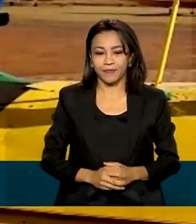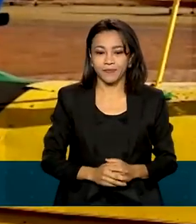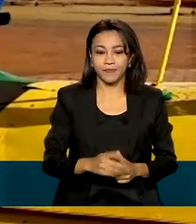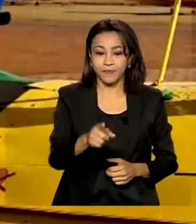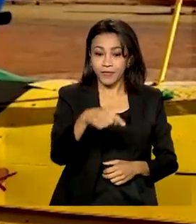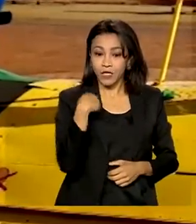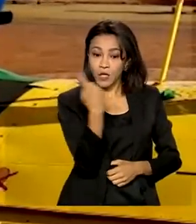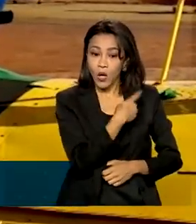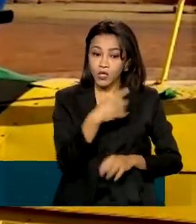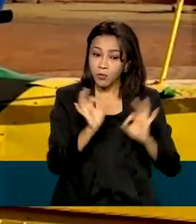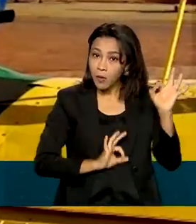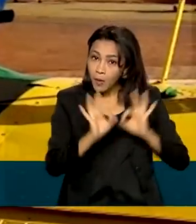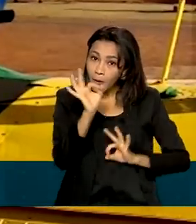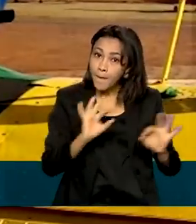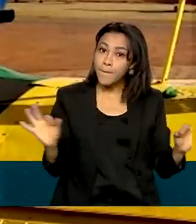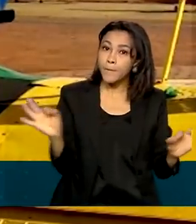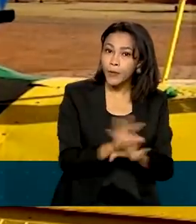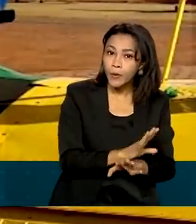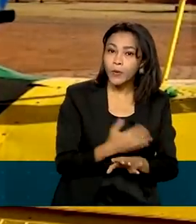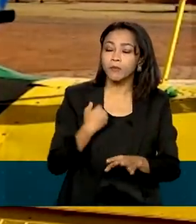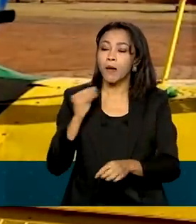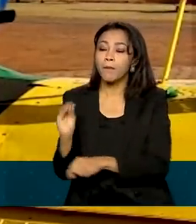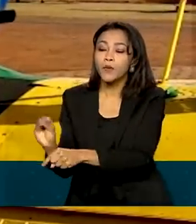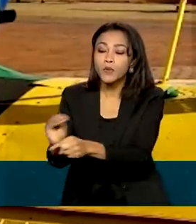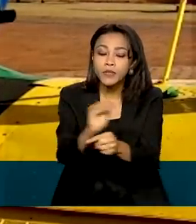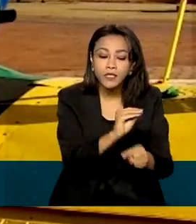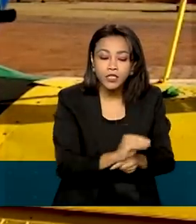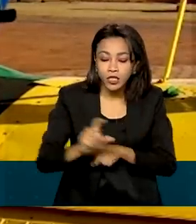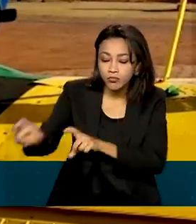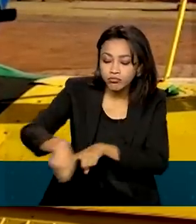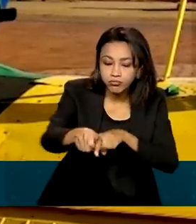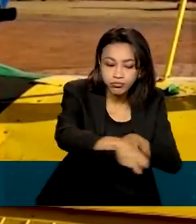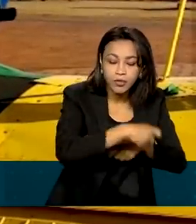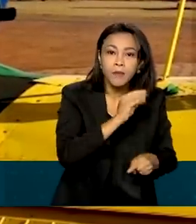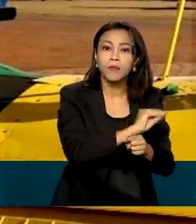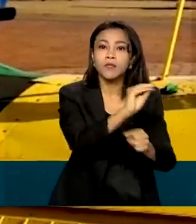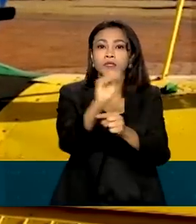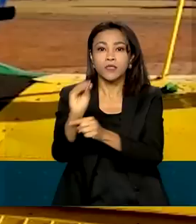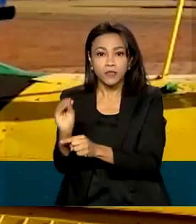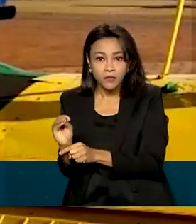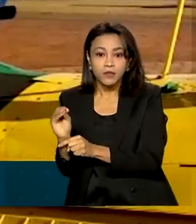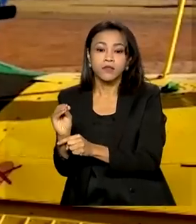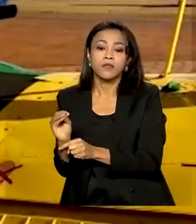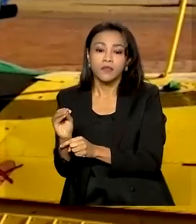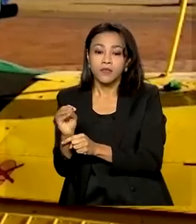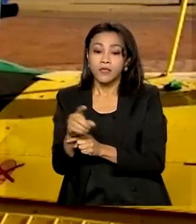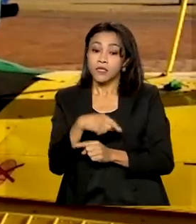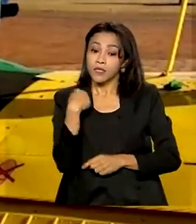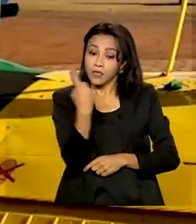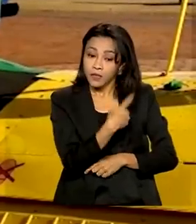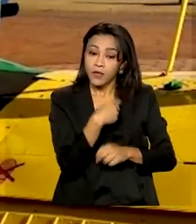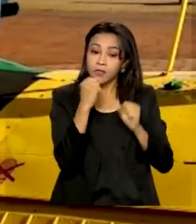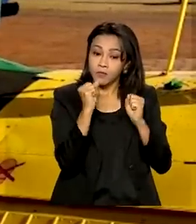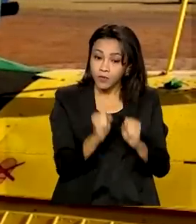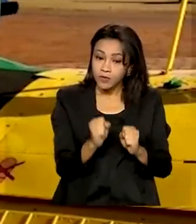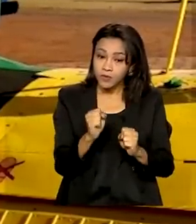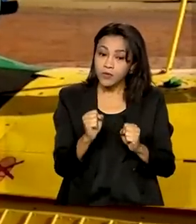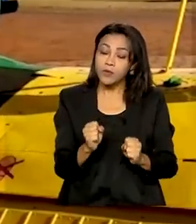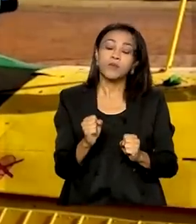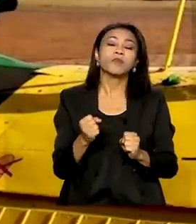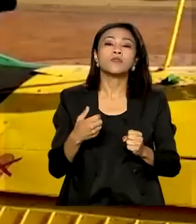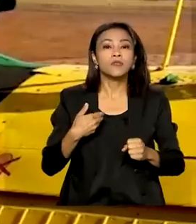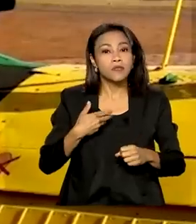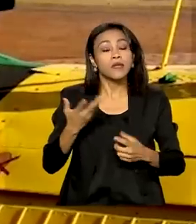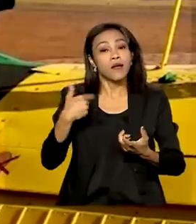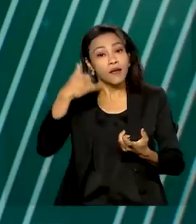pronto para atender os produtores, para proteger as lavouras, proteger as APPs, tudo o que possa causar prejuízos e